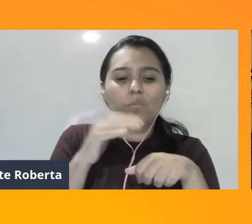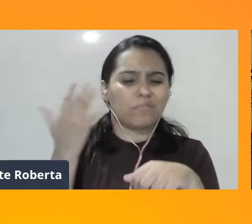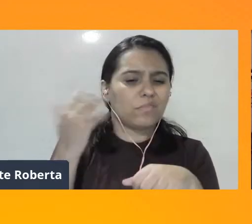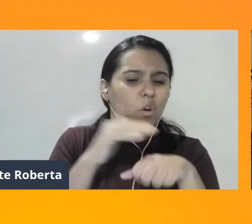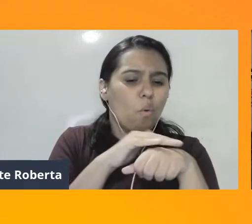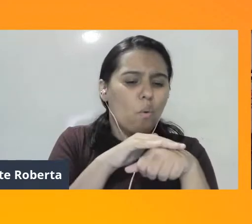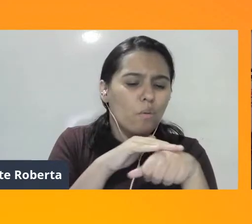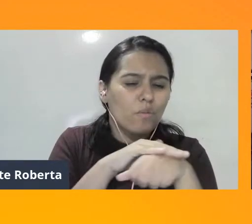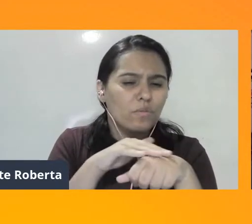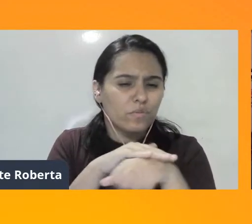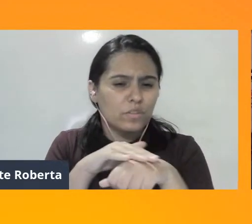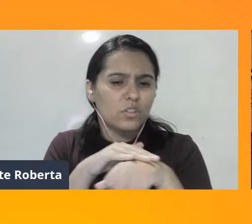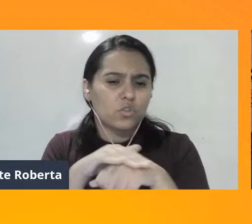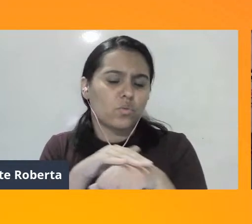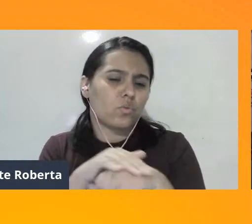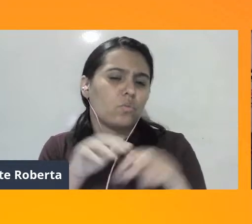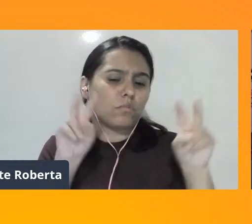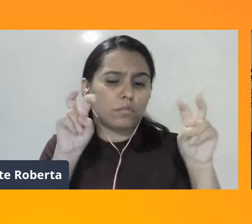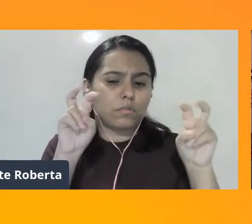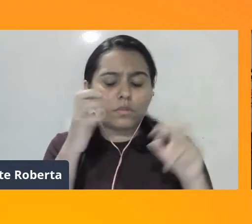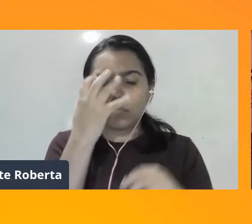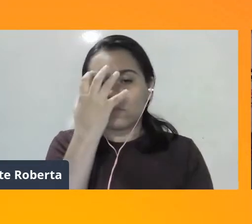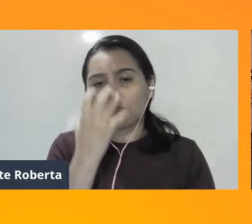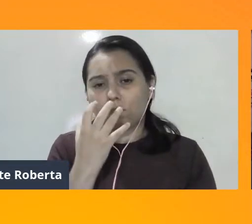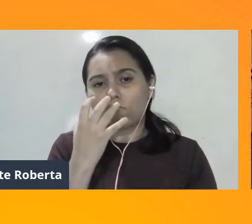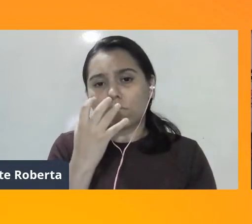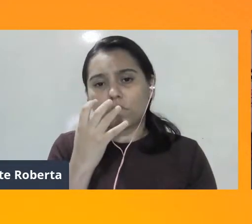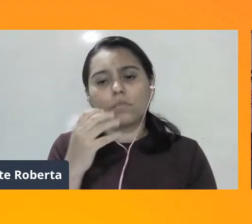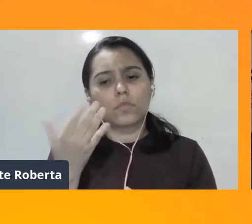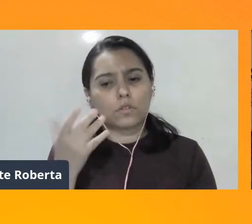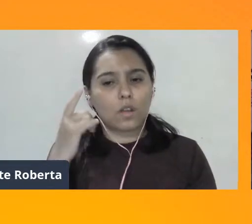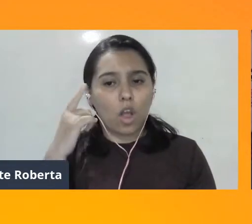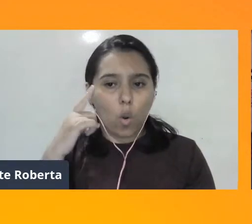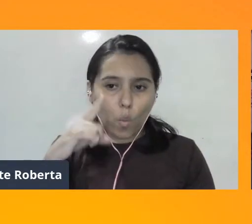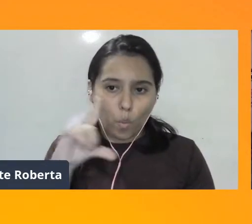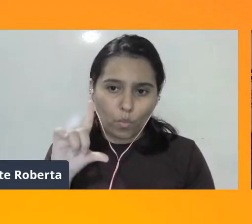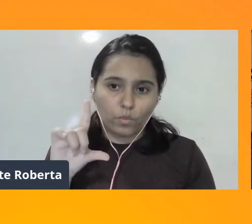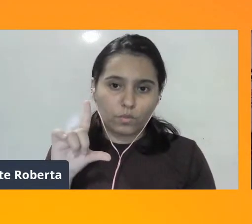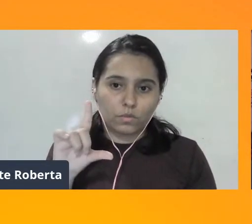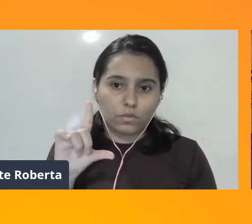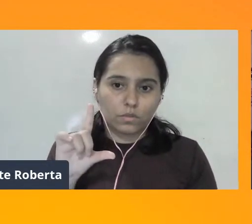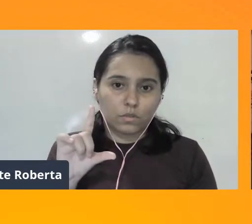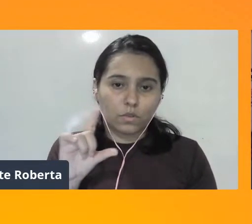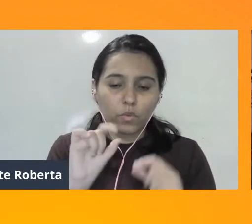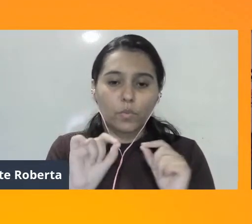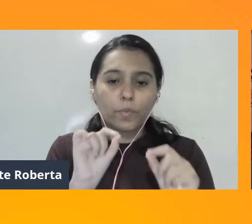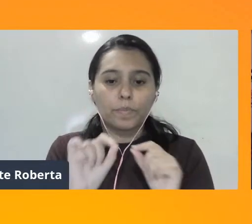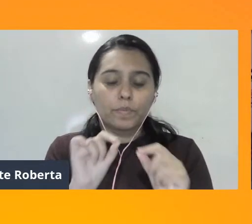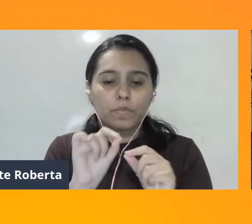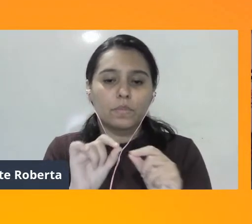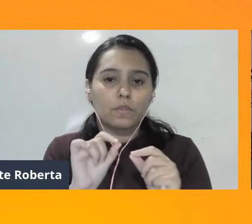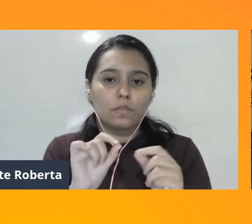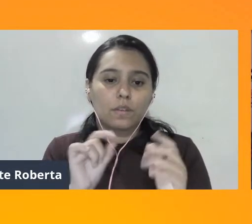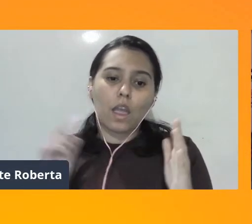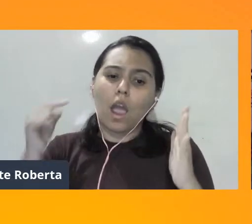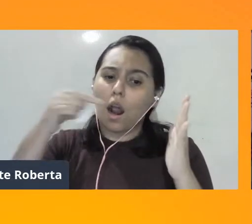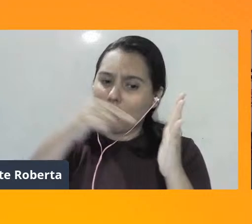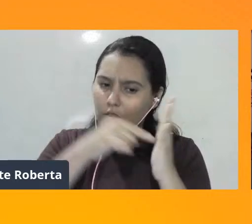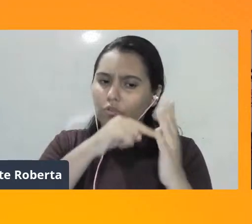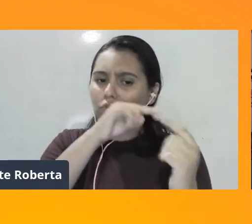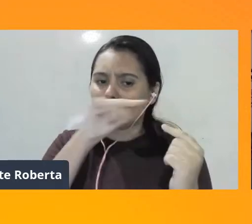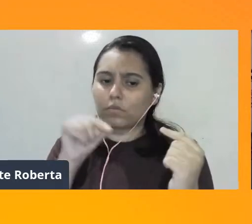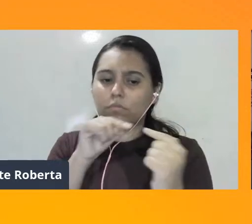Assuntos sérios e conseguimos também atingir nossos objetivos de vida.